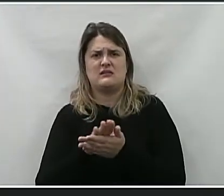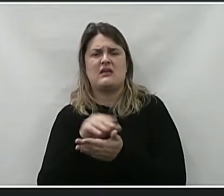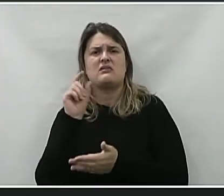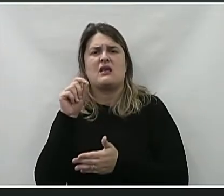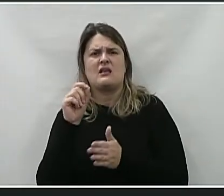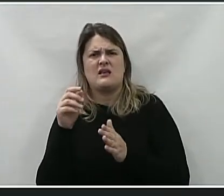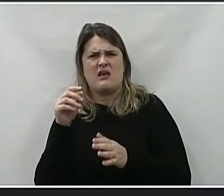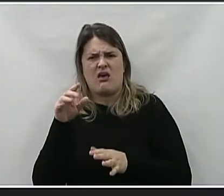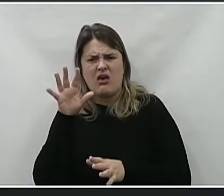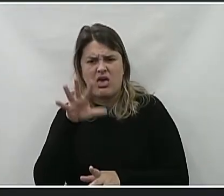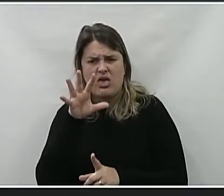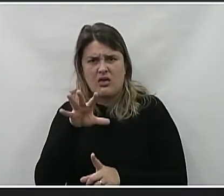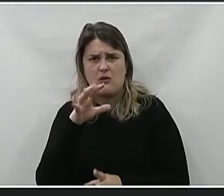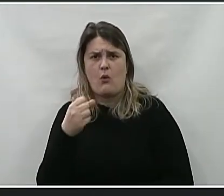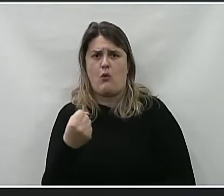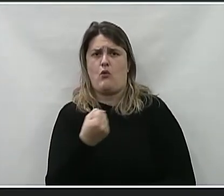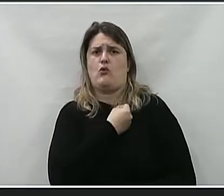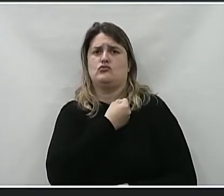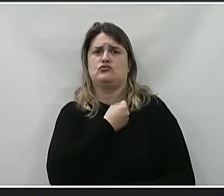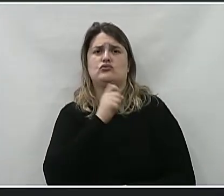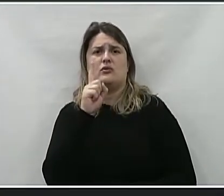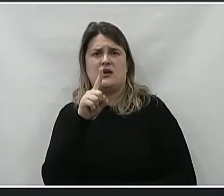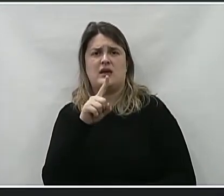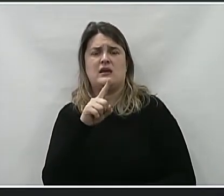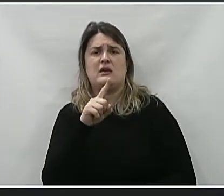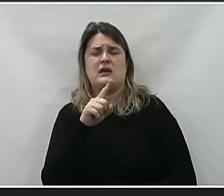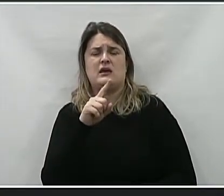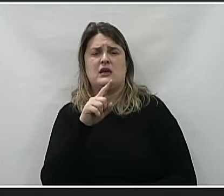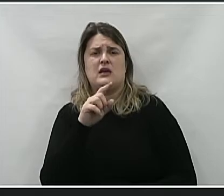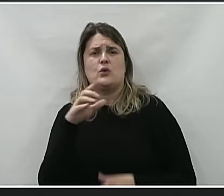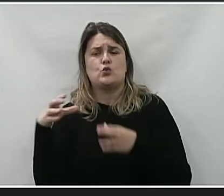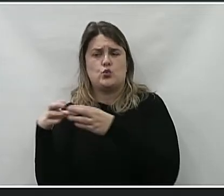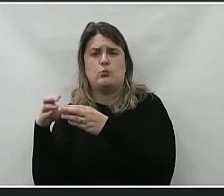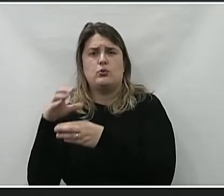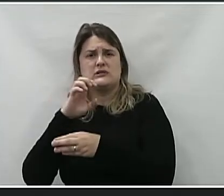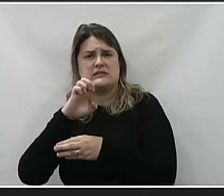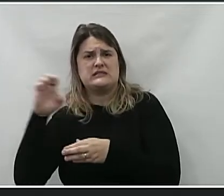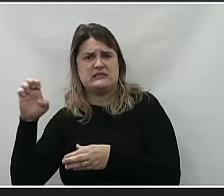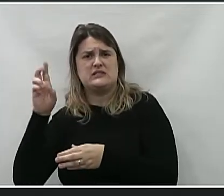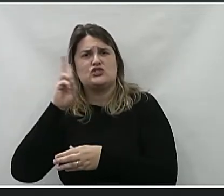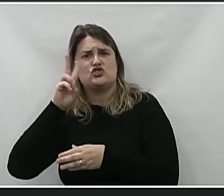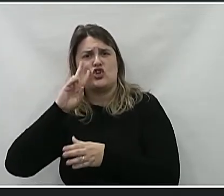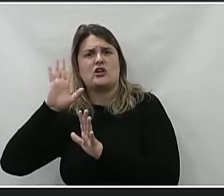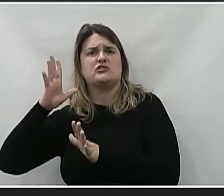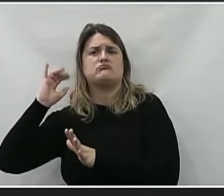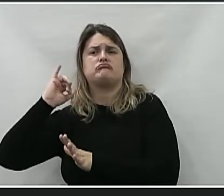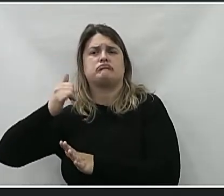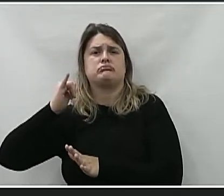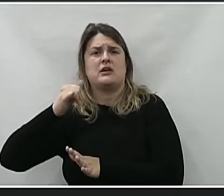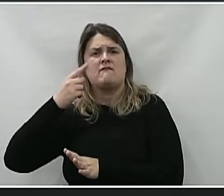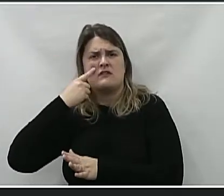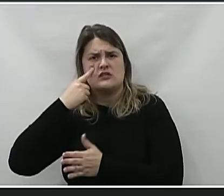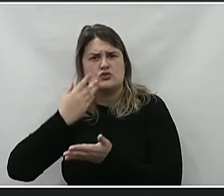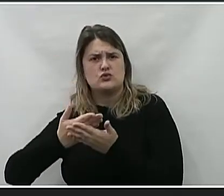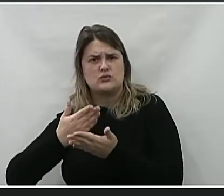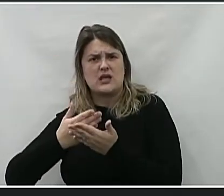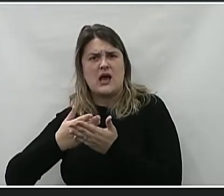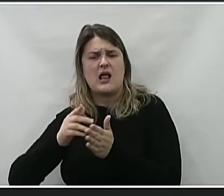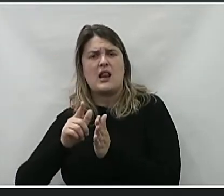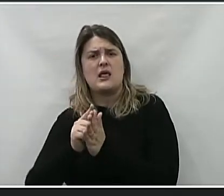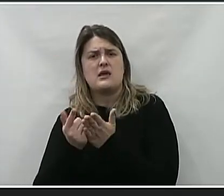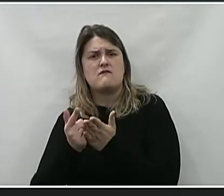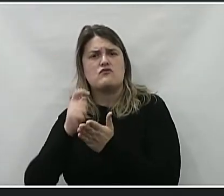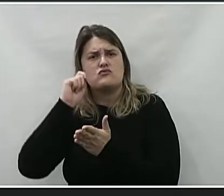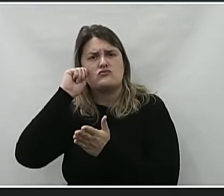pregar o ódio, geralmente, é a esquerda. E isso a história é quanto? É só vocês pegarem e estudarem o livro negro do